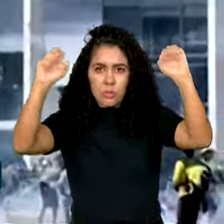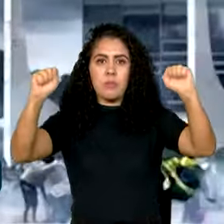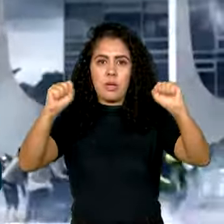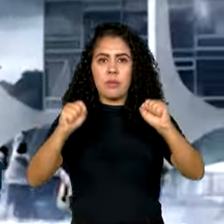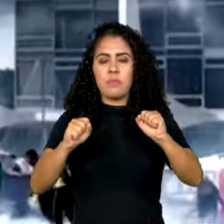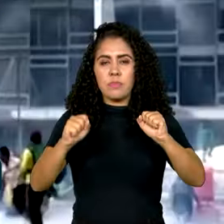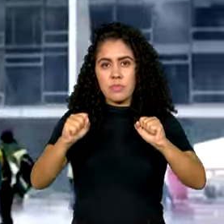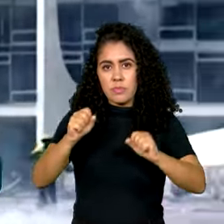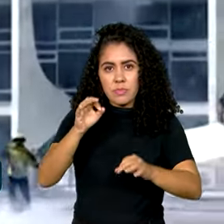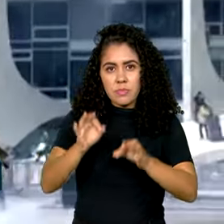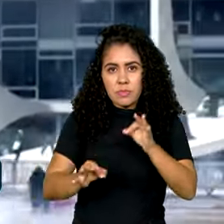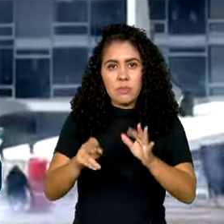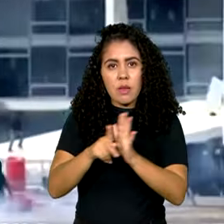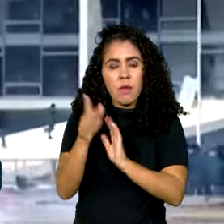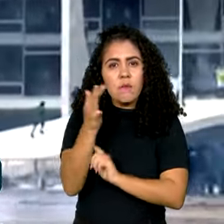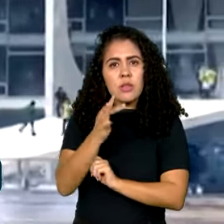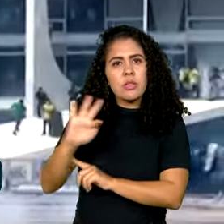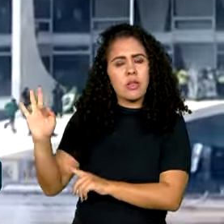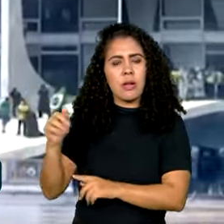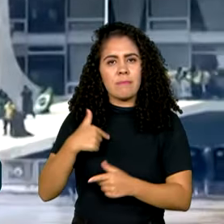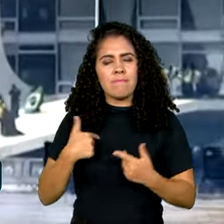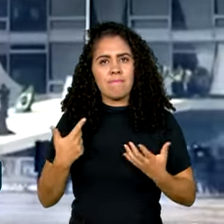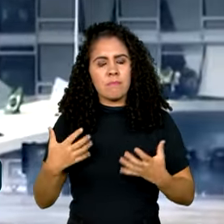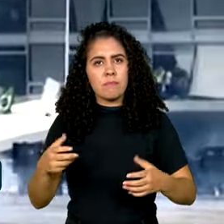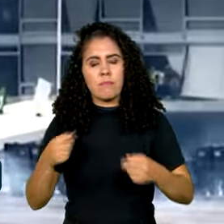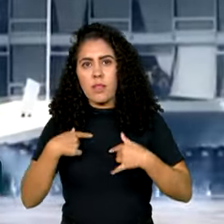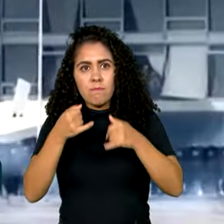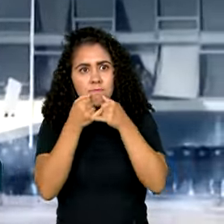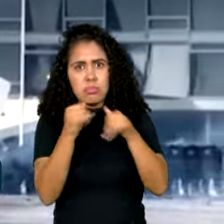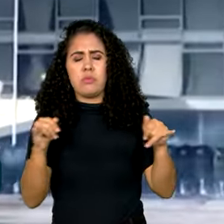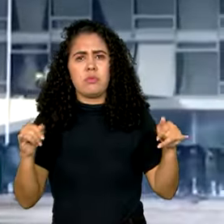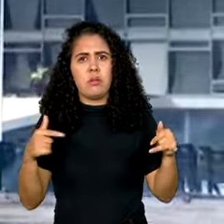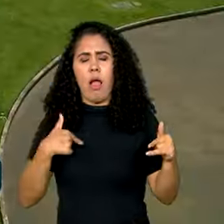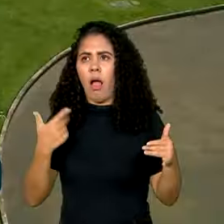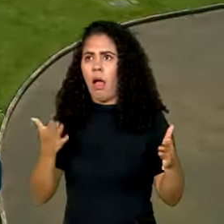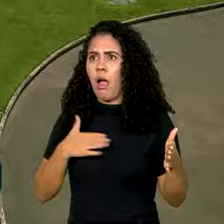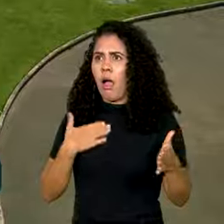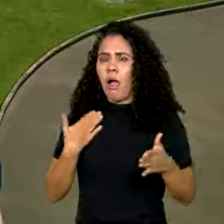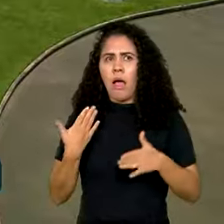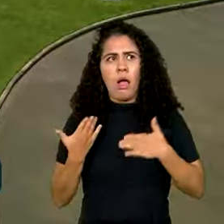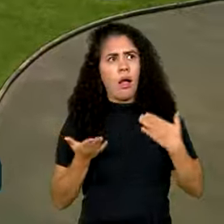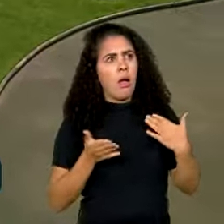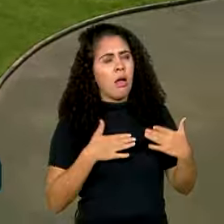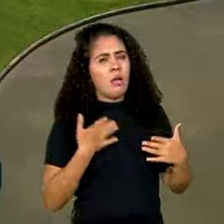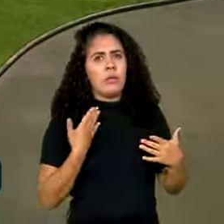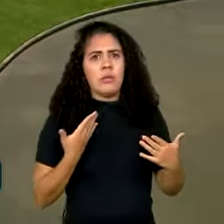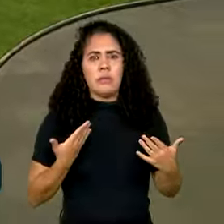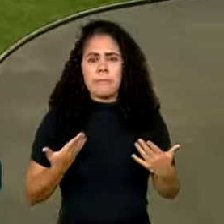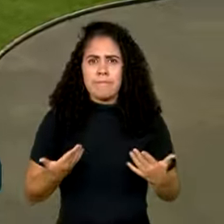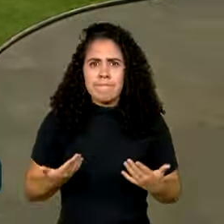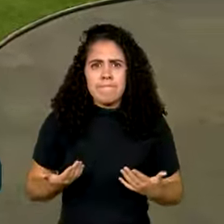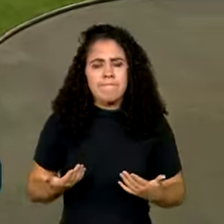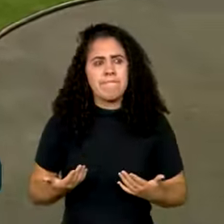não tive palavras, eu entrei em choque naquele momento lá, até consegui me